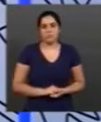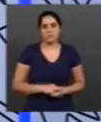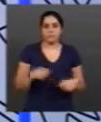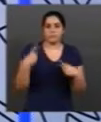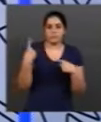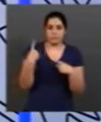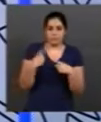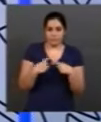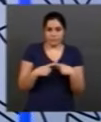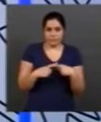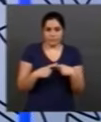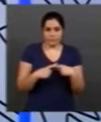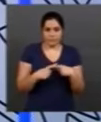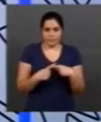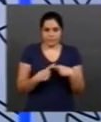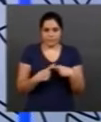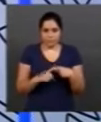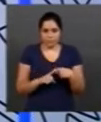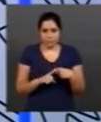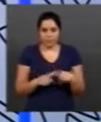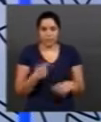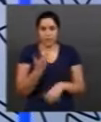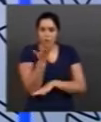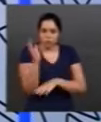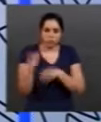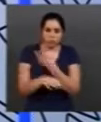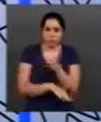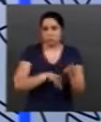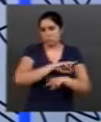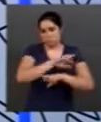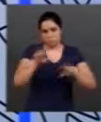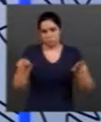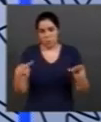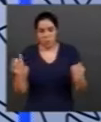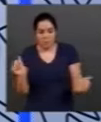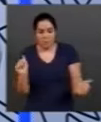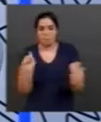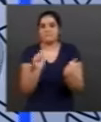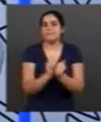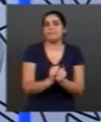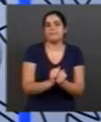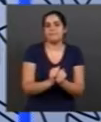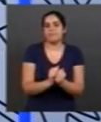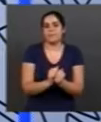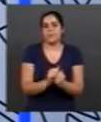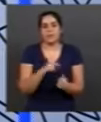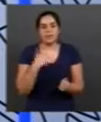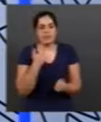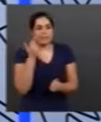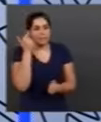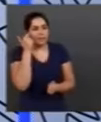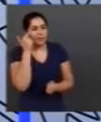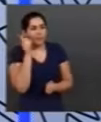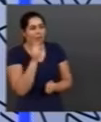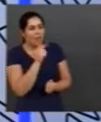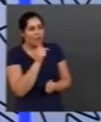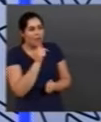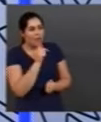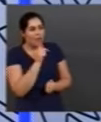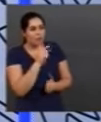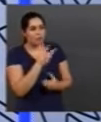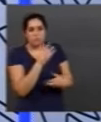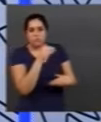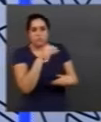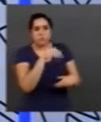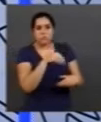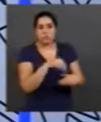Porque o sistema ambiental, ele é integrado, Então, quando a gente pensa na água, a gente tem que pensar que ela está inserida dentro